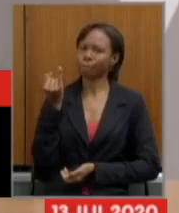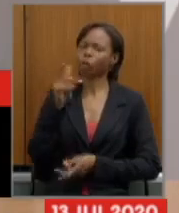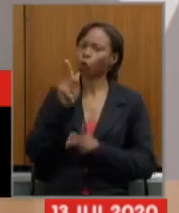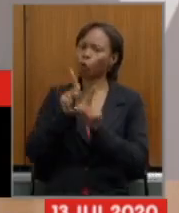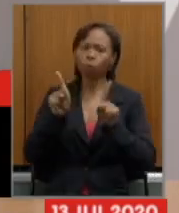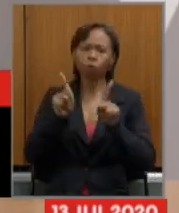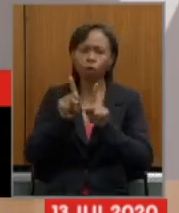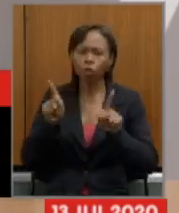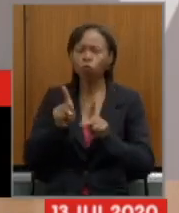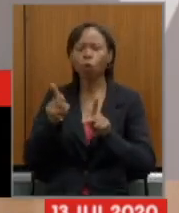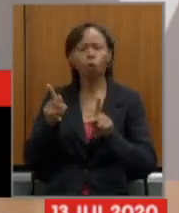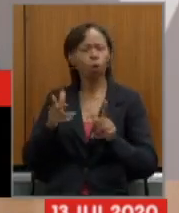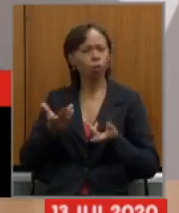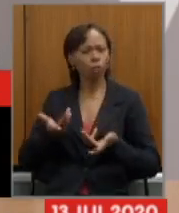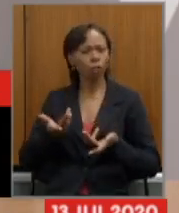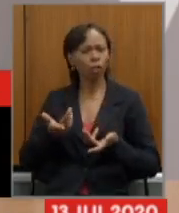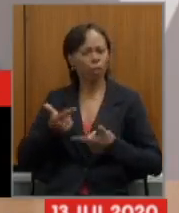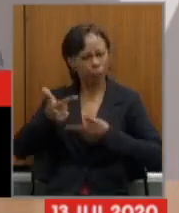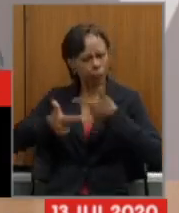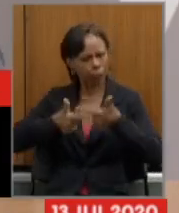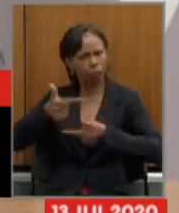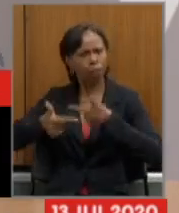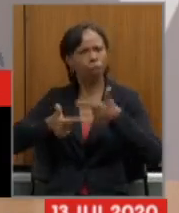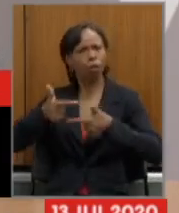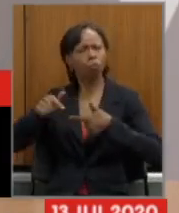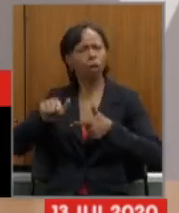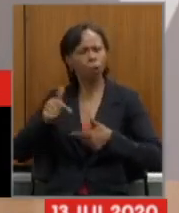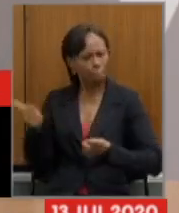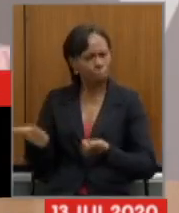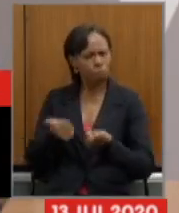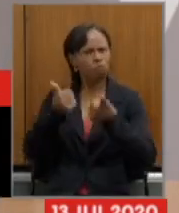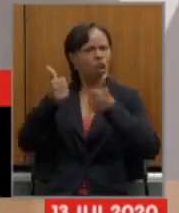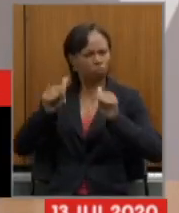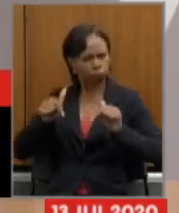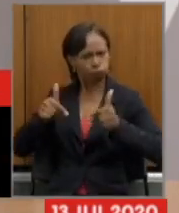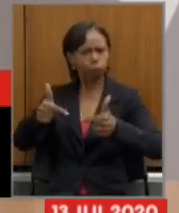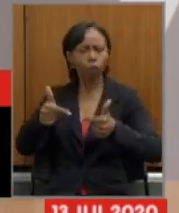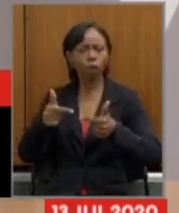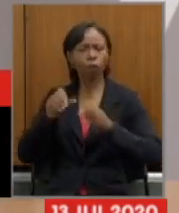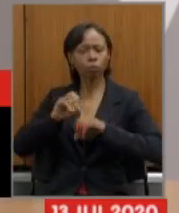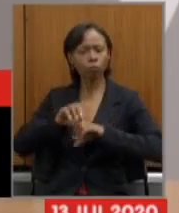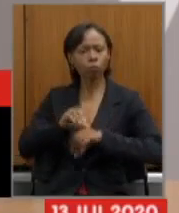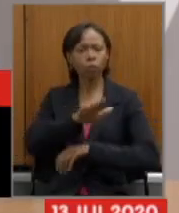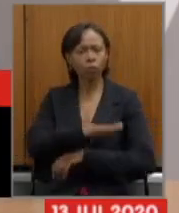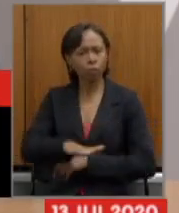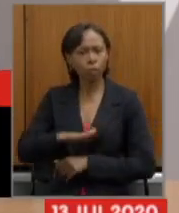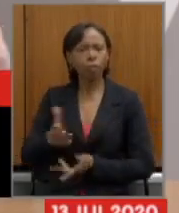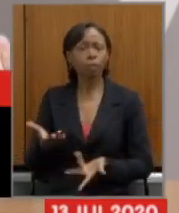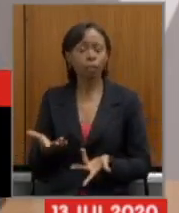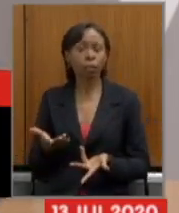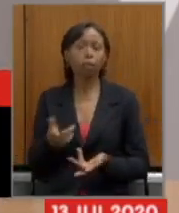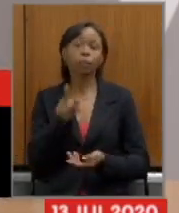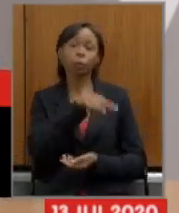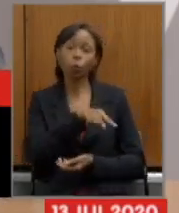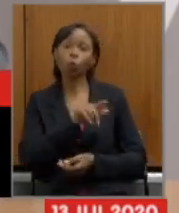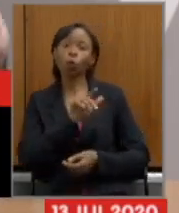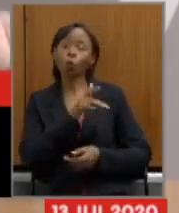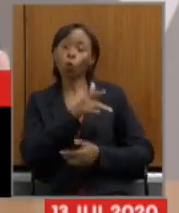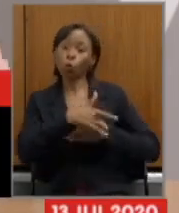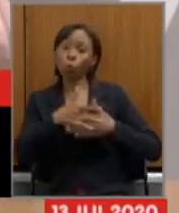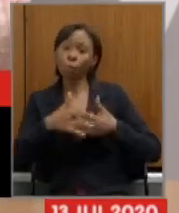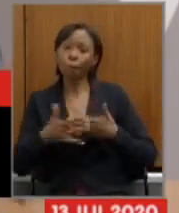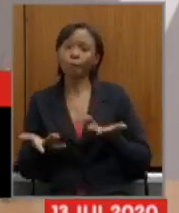professora que está lá na ponta dando o melhor de si para a educação das nossas crianças são os médicos são os